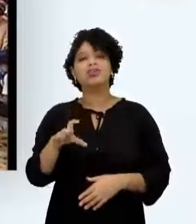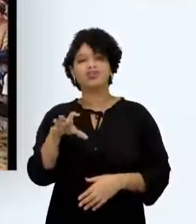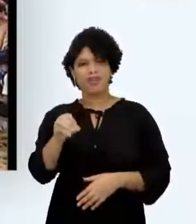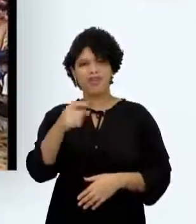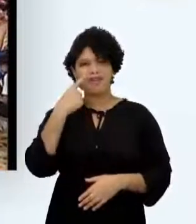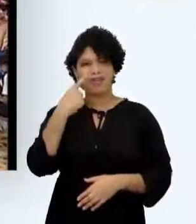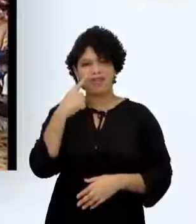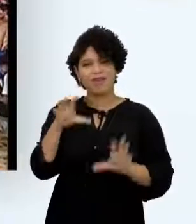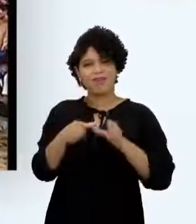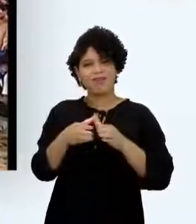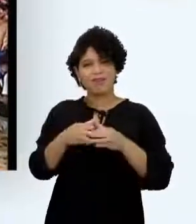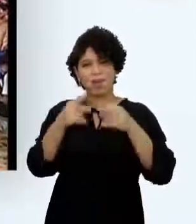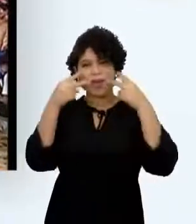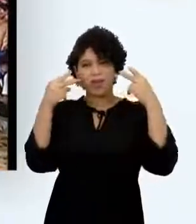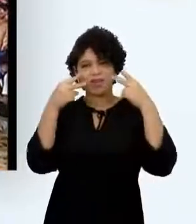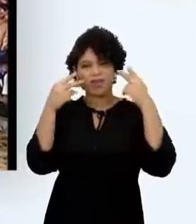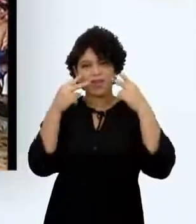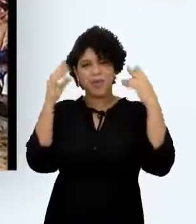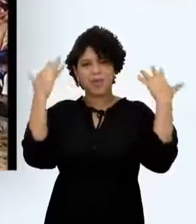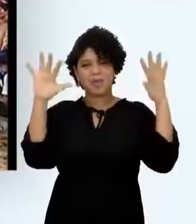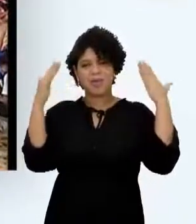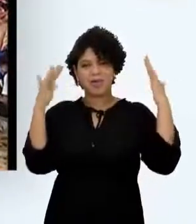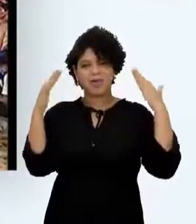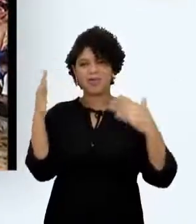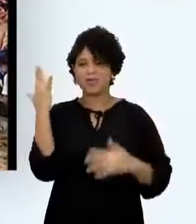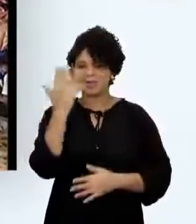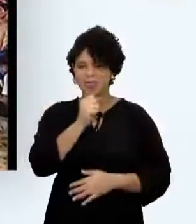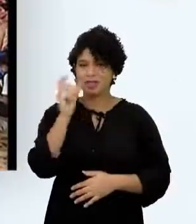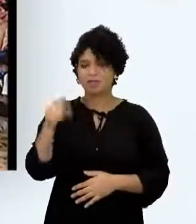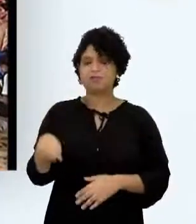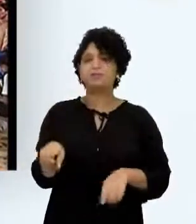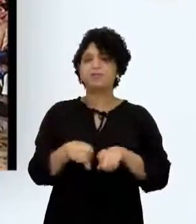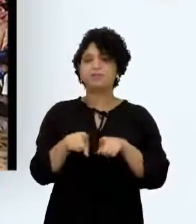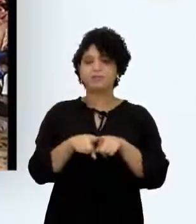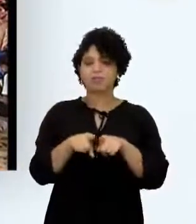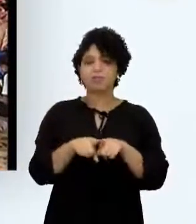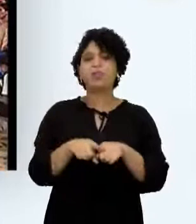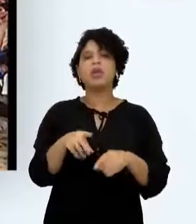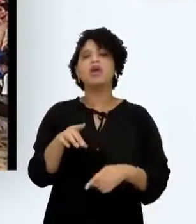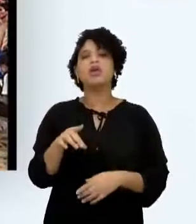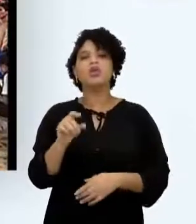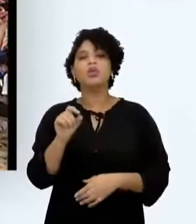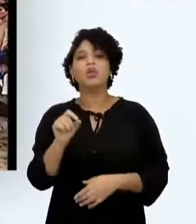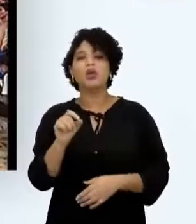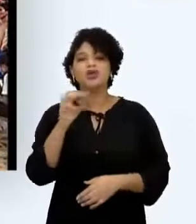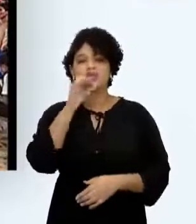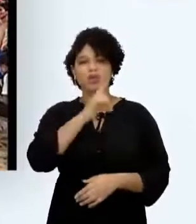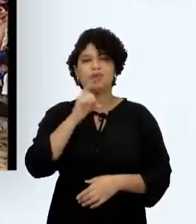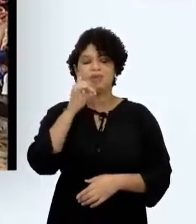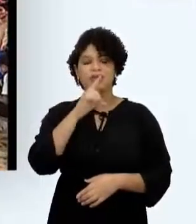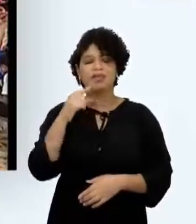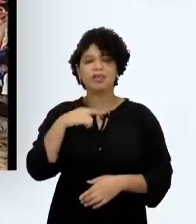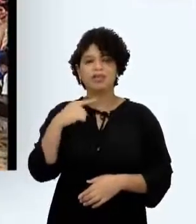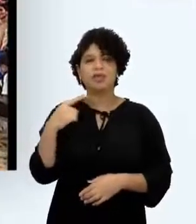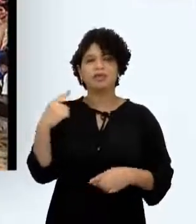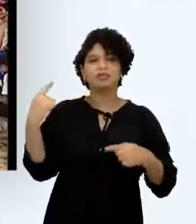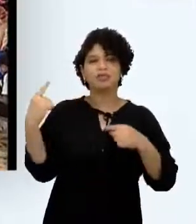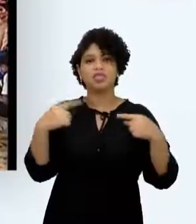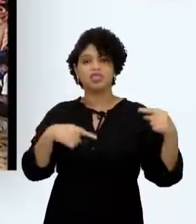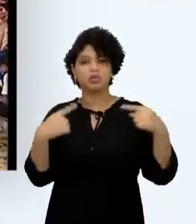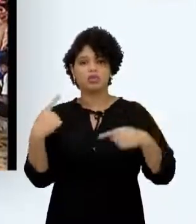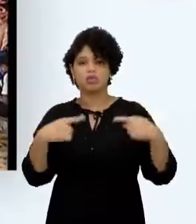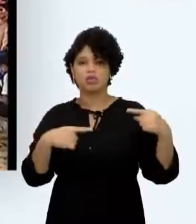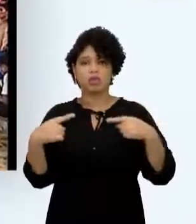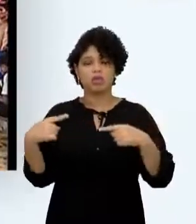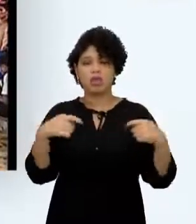comemoraram com o povo Foi uma festa muito bonita Neste domingo também, teve uma disputa de peso, literalmente No cabo de força entre o